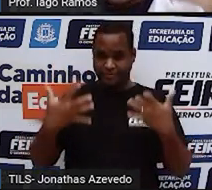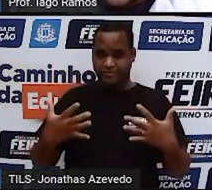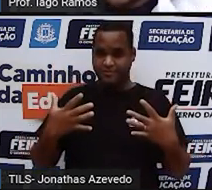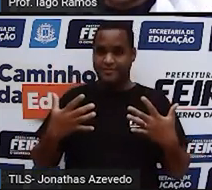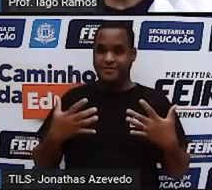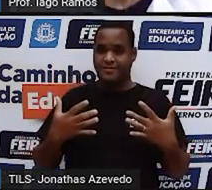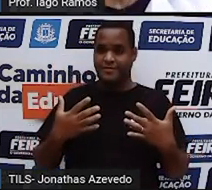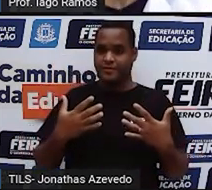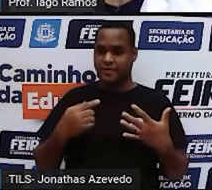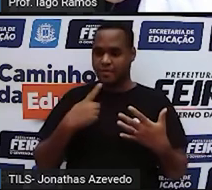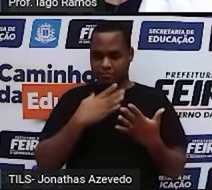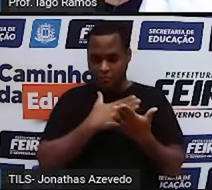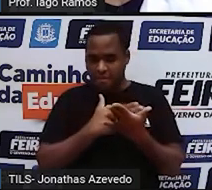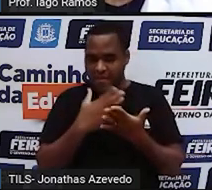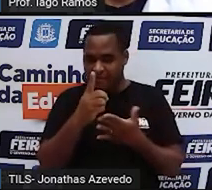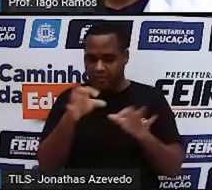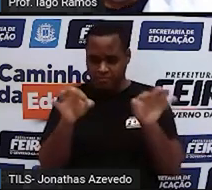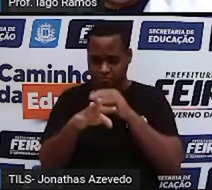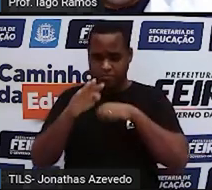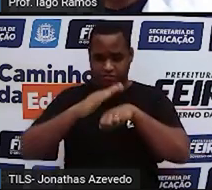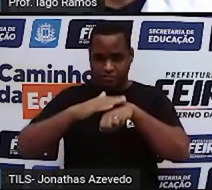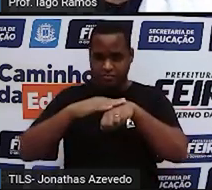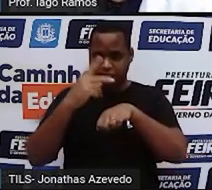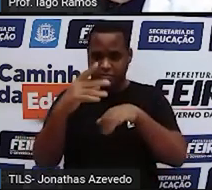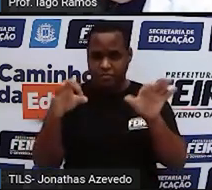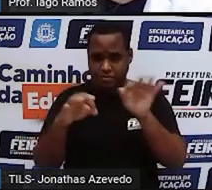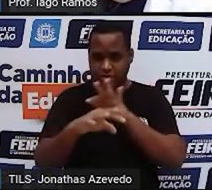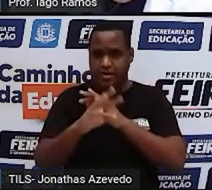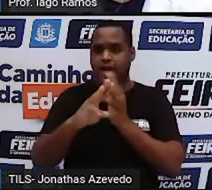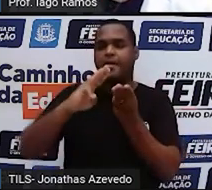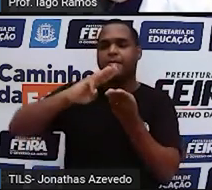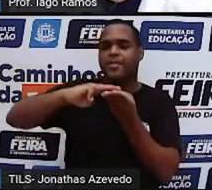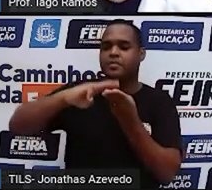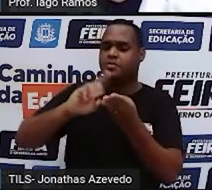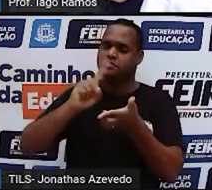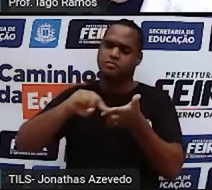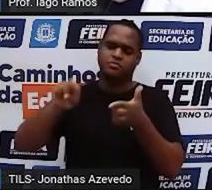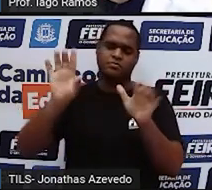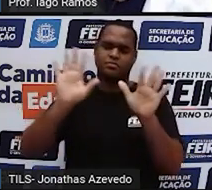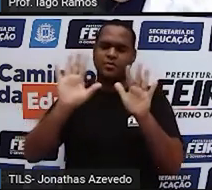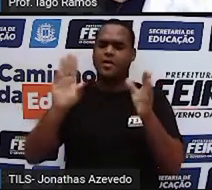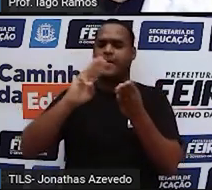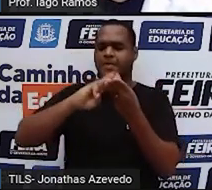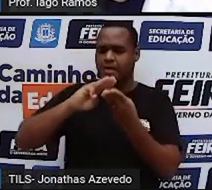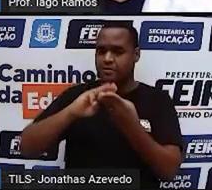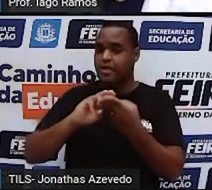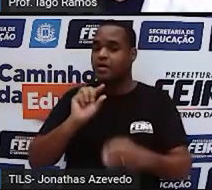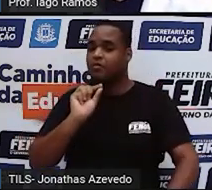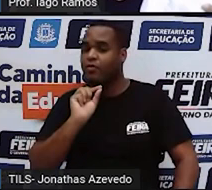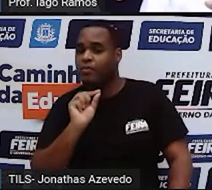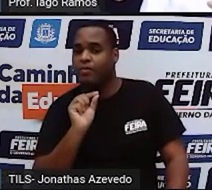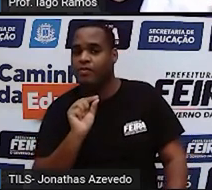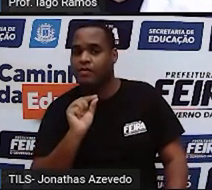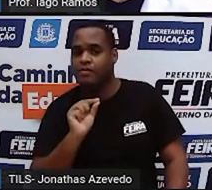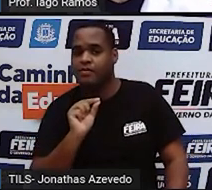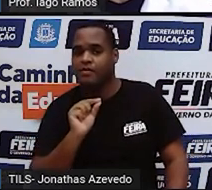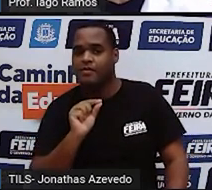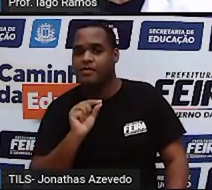Eu começo, você termina. Matemática não é problema. Matemática é...